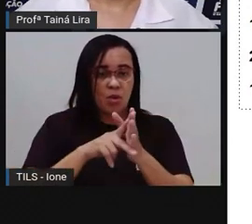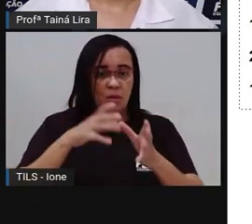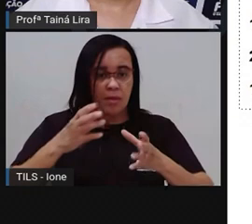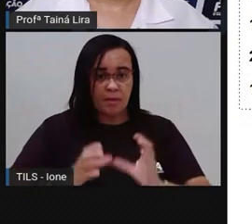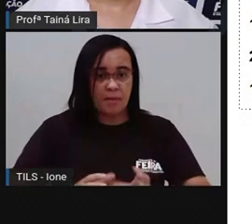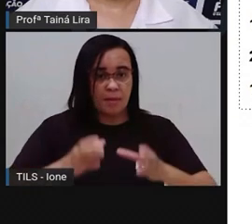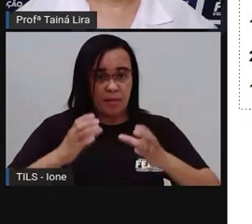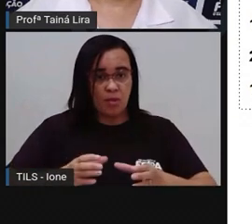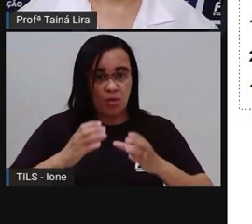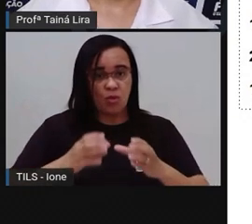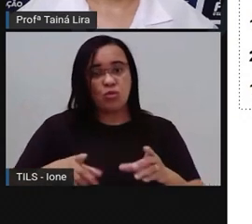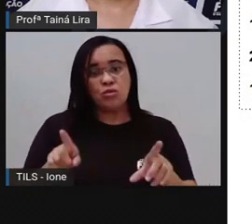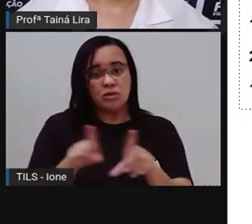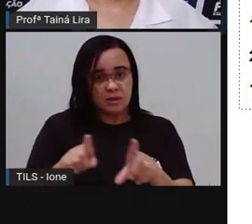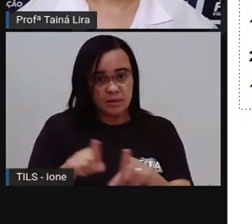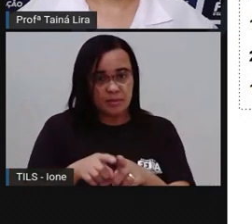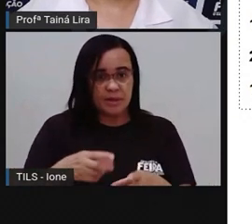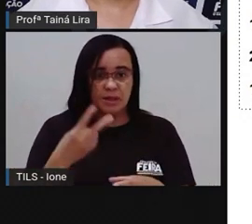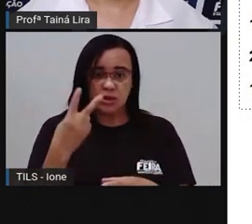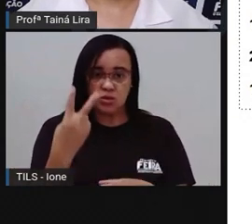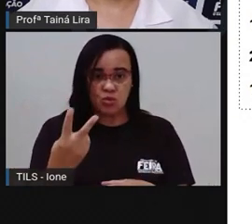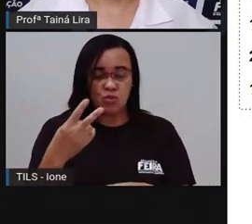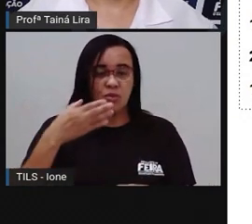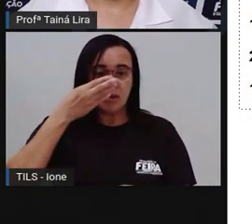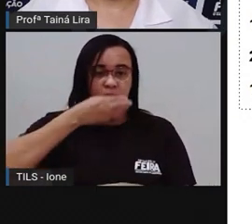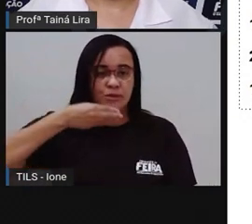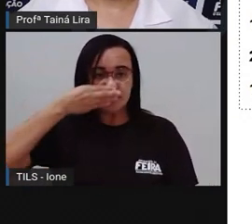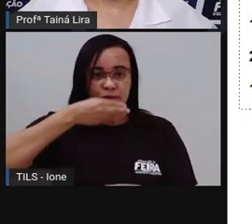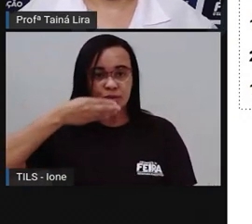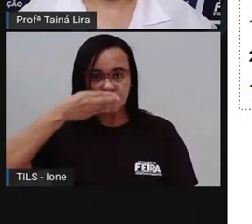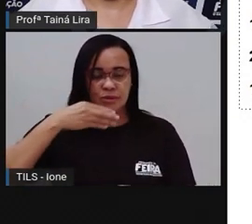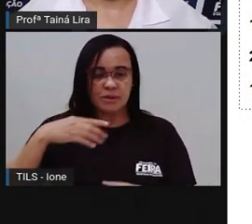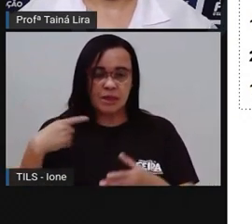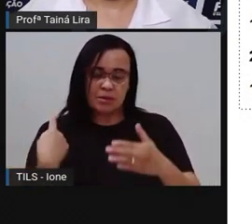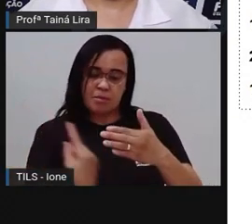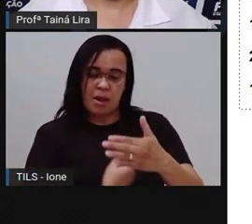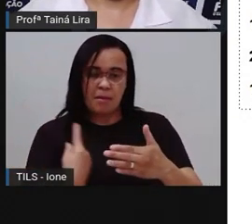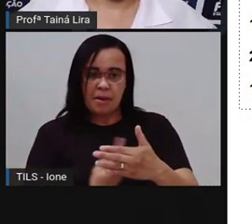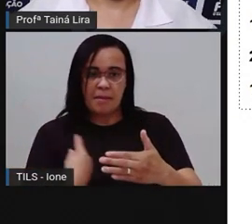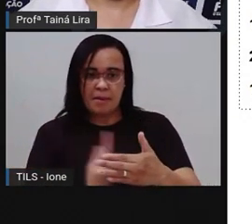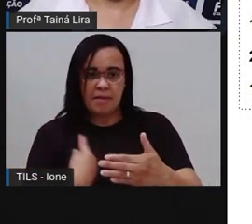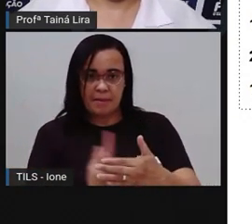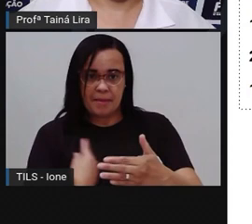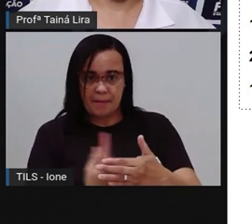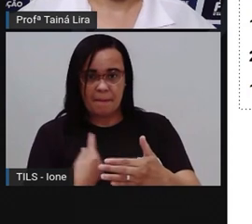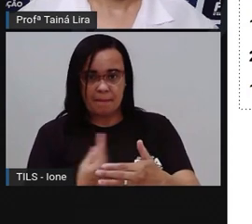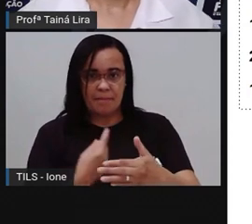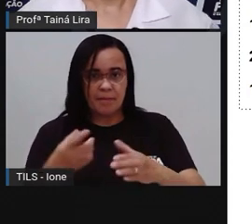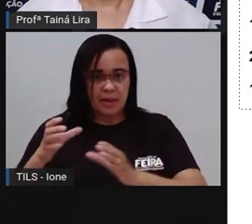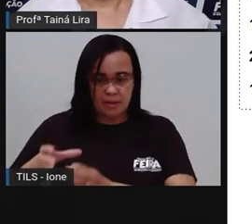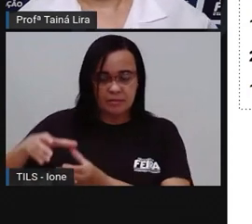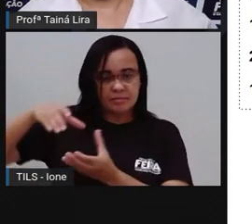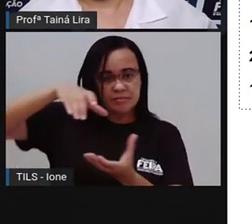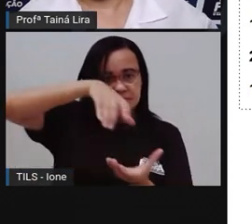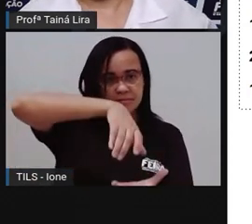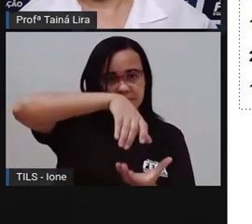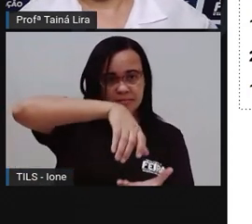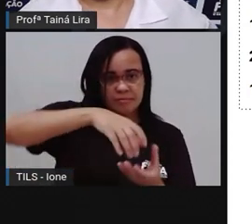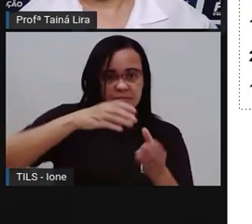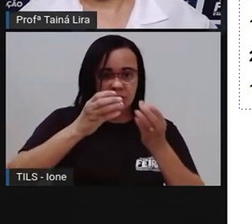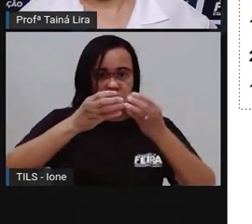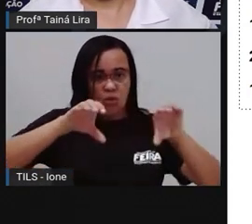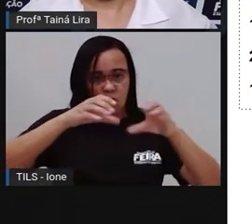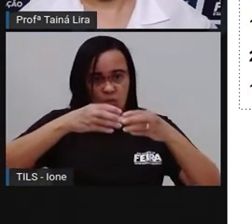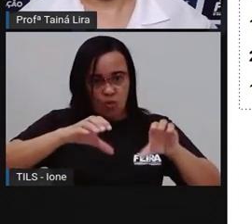lá, modo de fazer. Coloque no liquidificador a cenoura, descascada e picada, os ovos